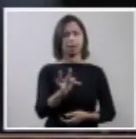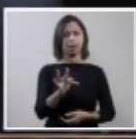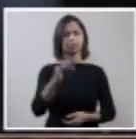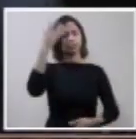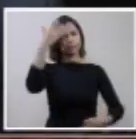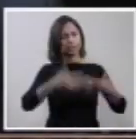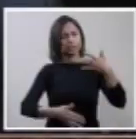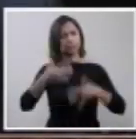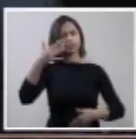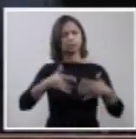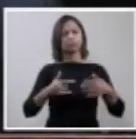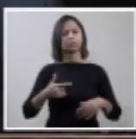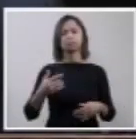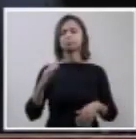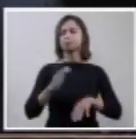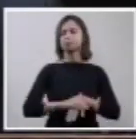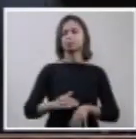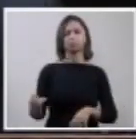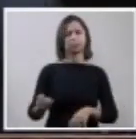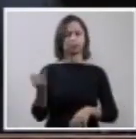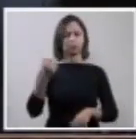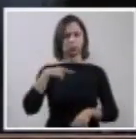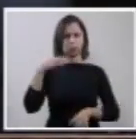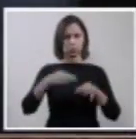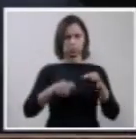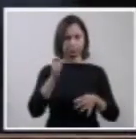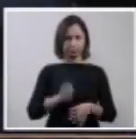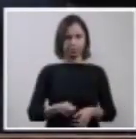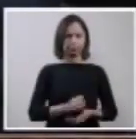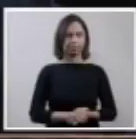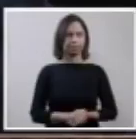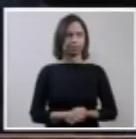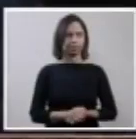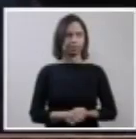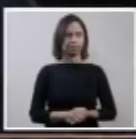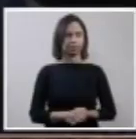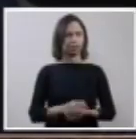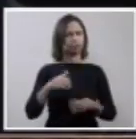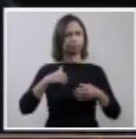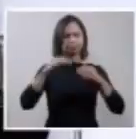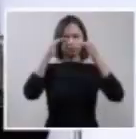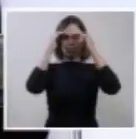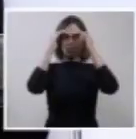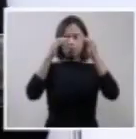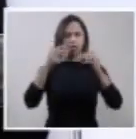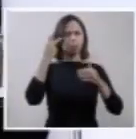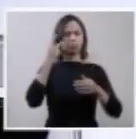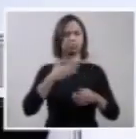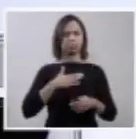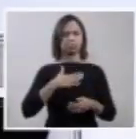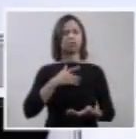ilustrando ainda mais esses julgamentos. Eu que agradeço, é uma honra para mim, e um dever também.